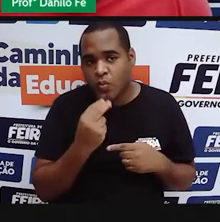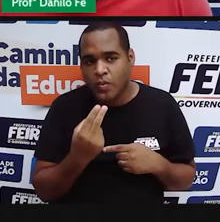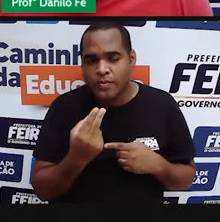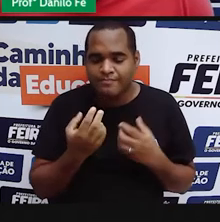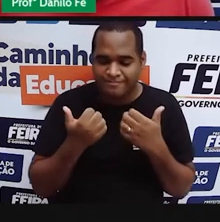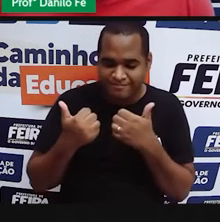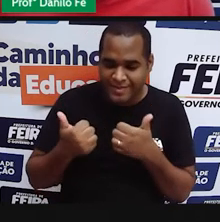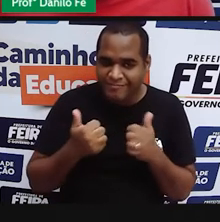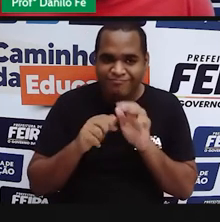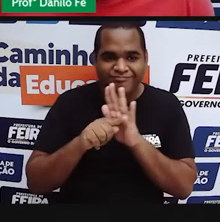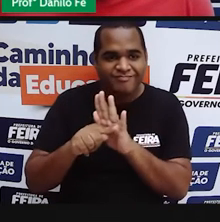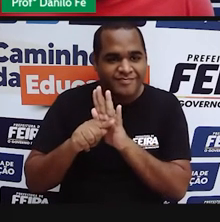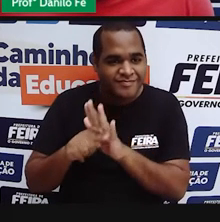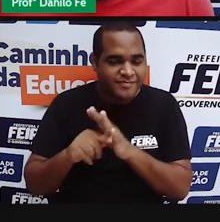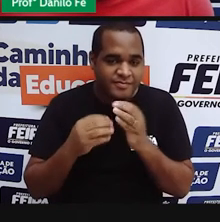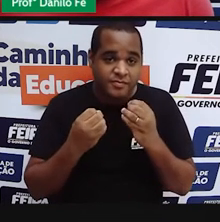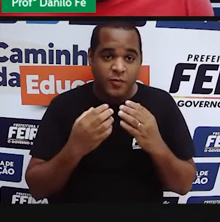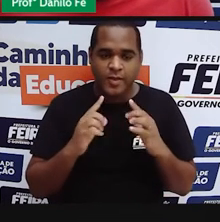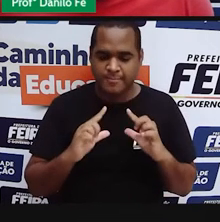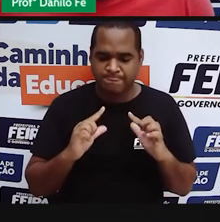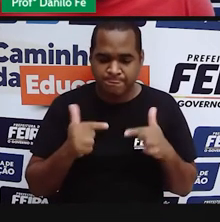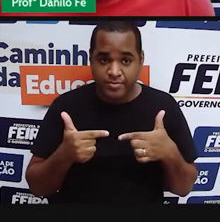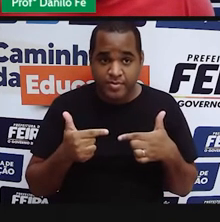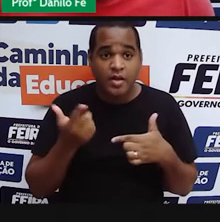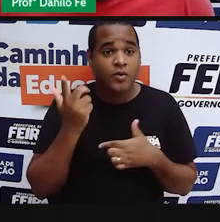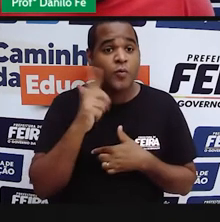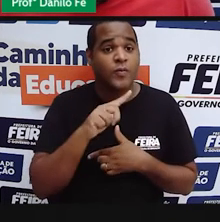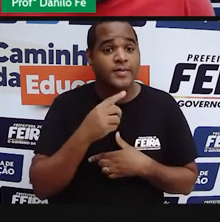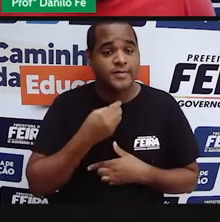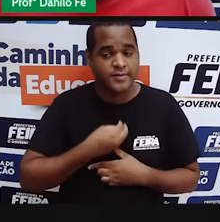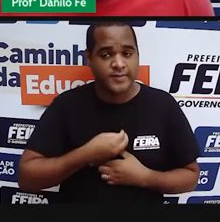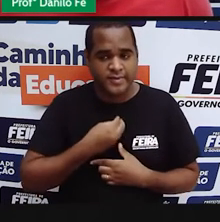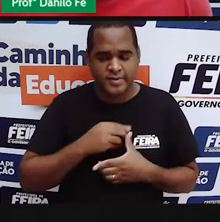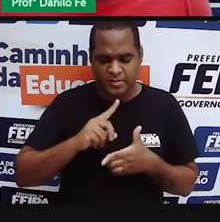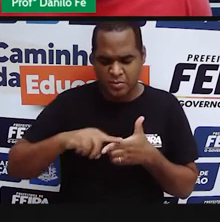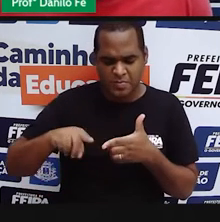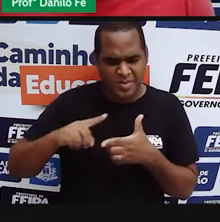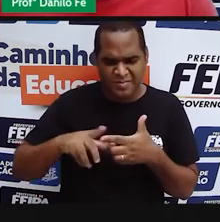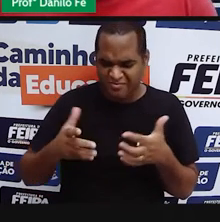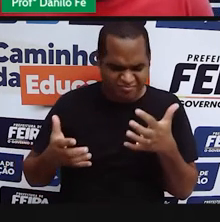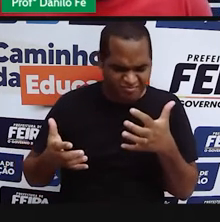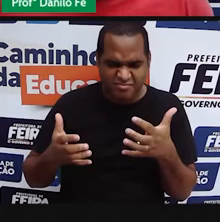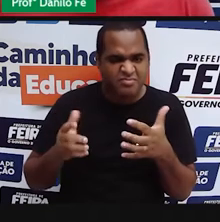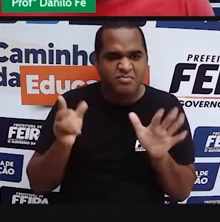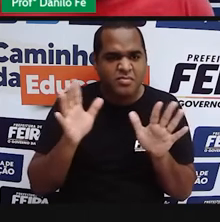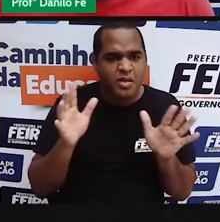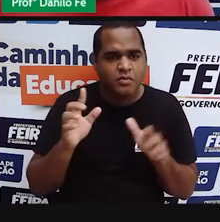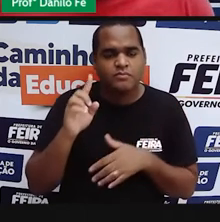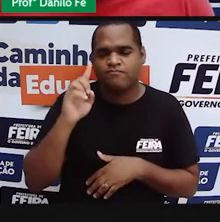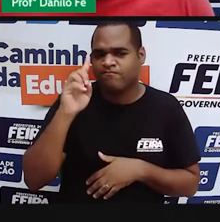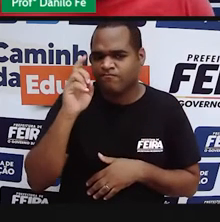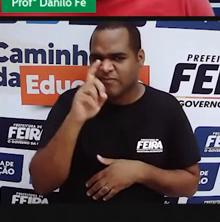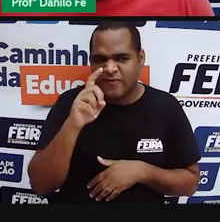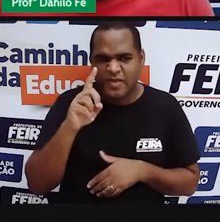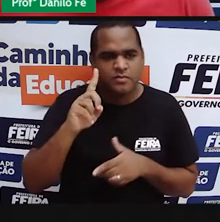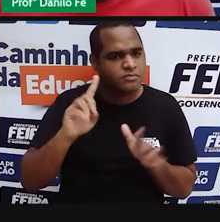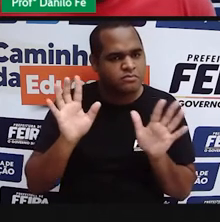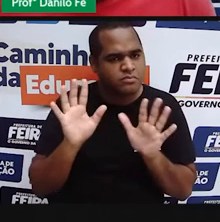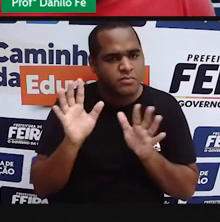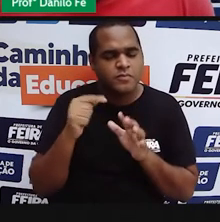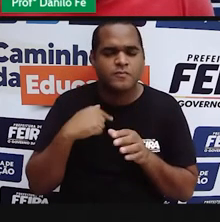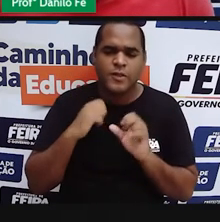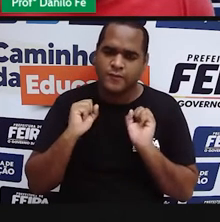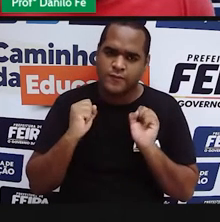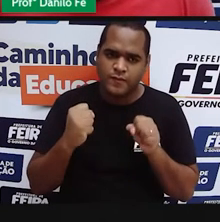fazer o mal. Uma pessoa que tivesse a capacidade de superar os problemas, superar as dificuldades da vida,